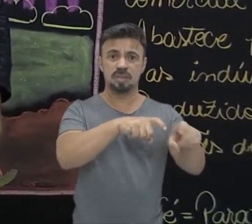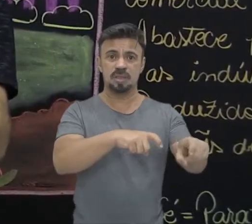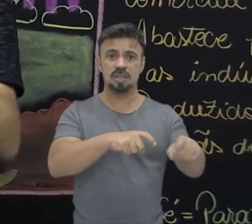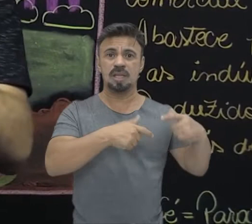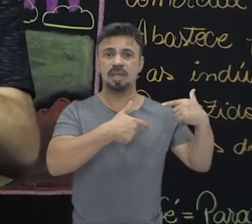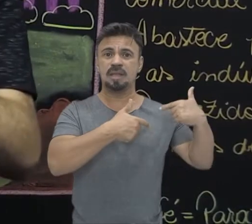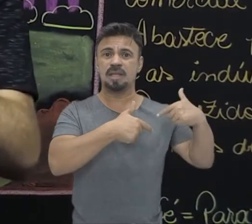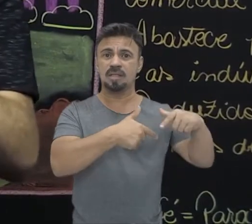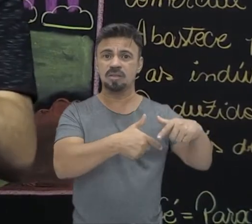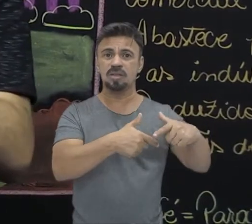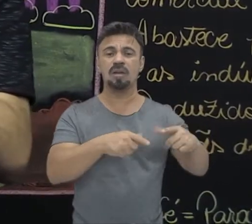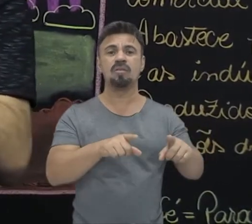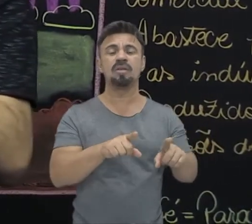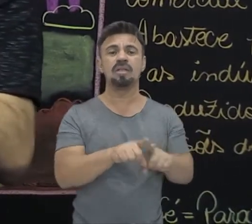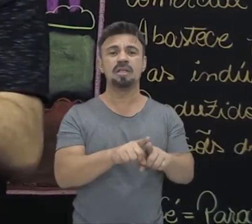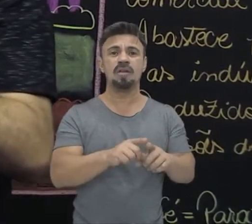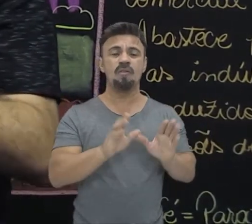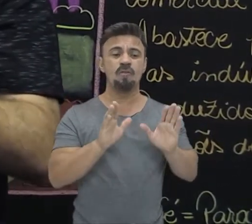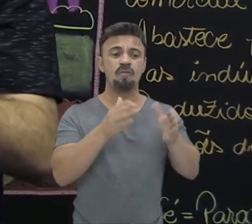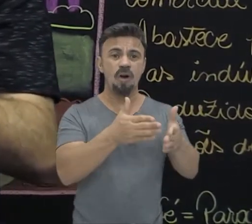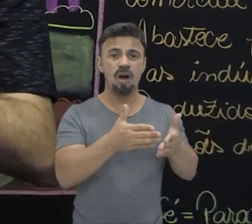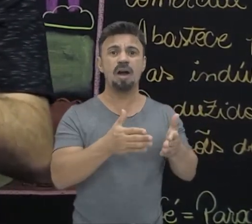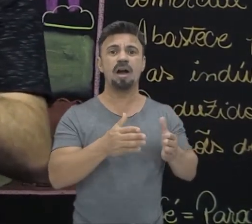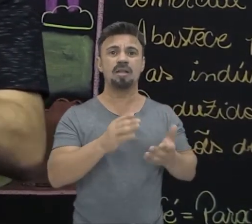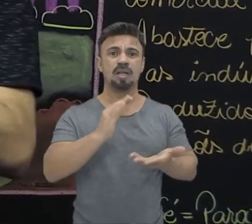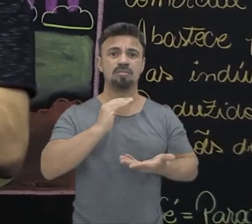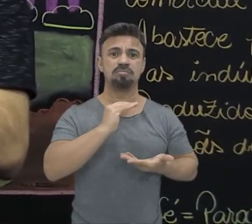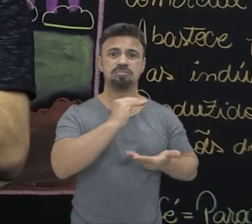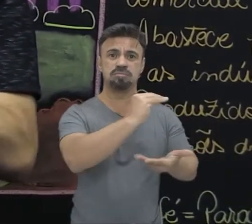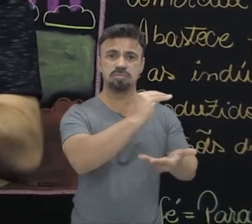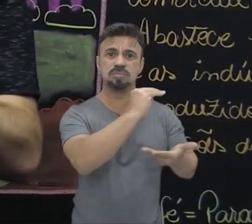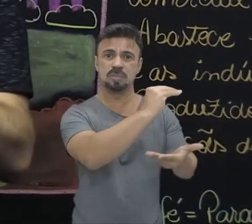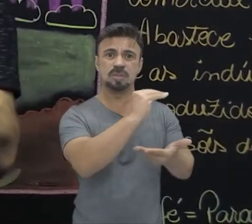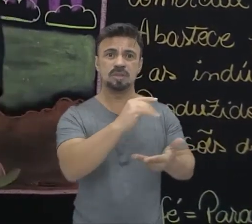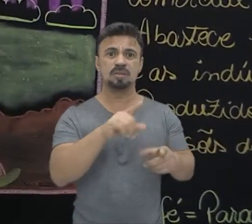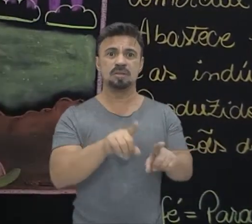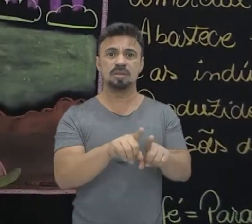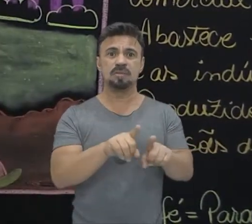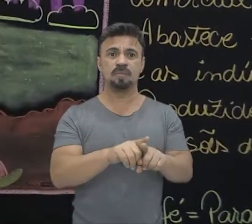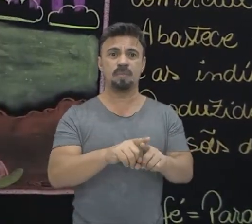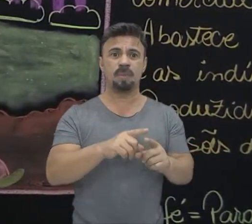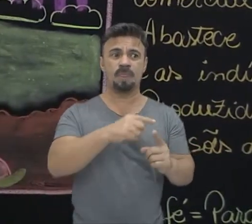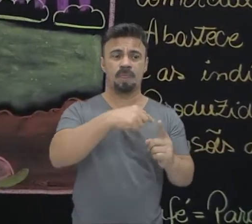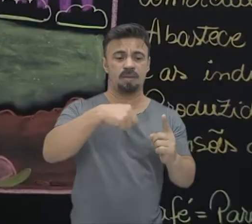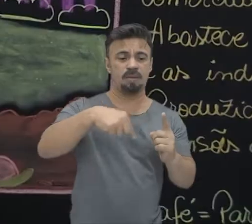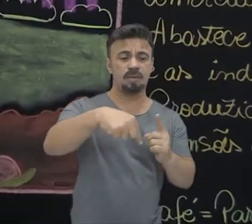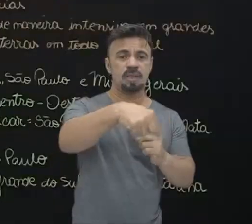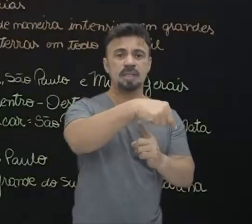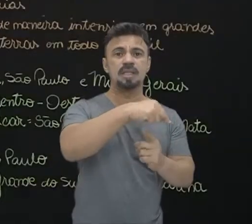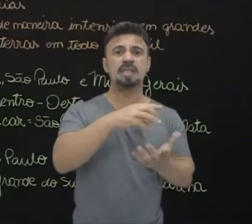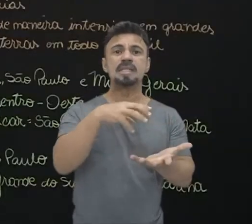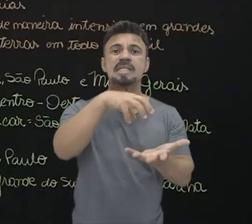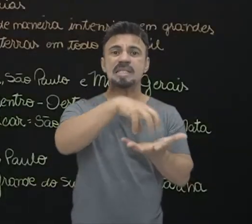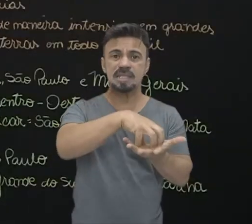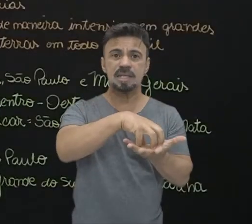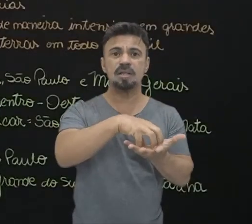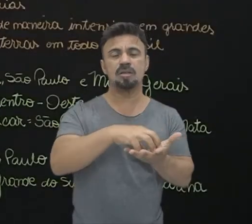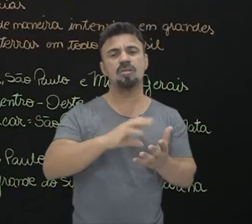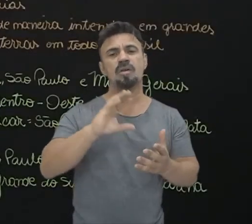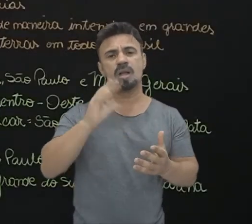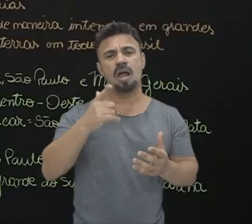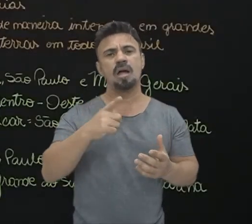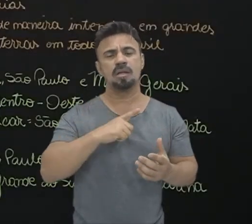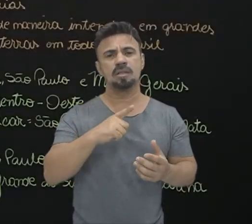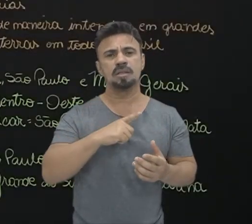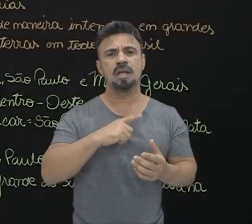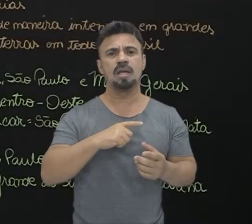no Brasil, focada ao abastecimento da população, vai ficar ao redor desses grandes centros. Claro, nós vamos ter algumas